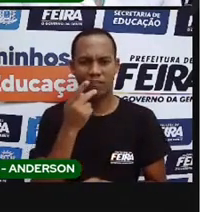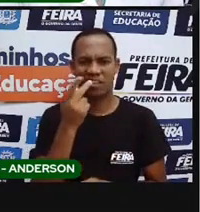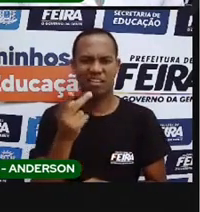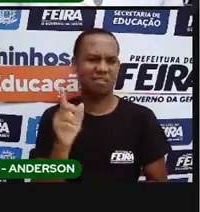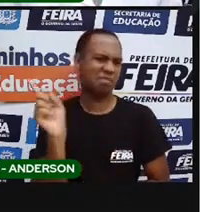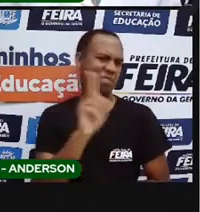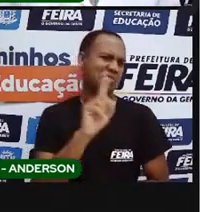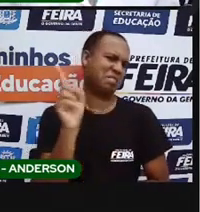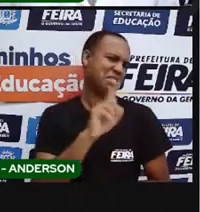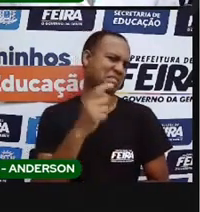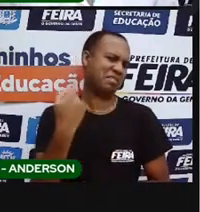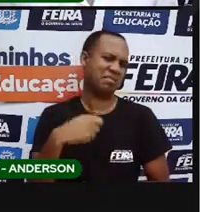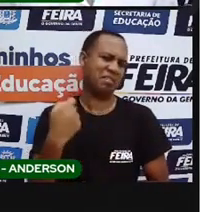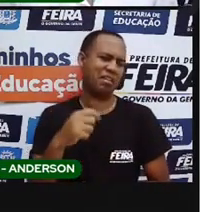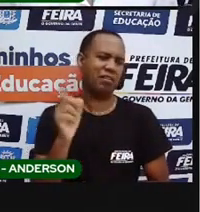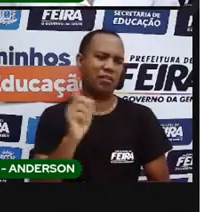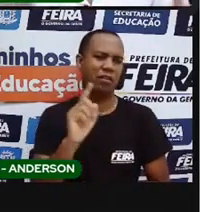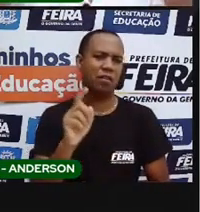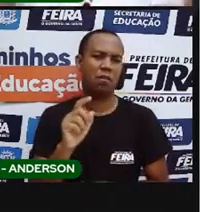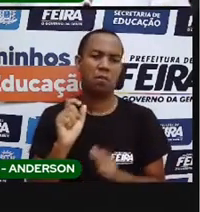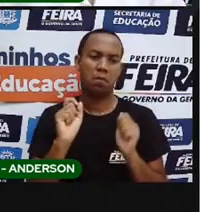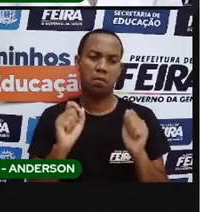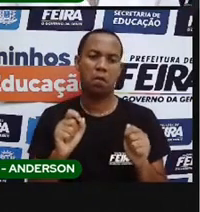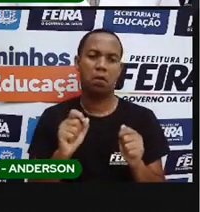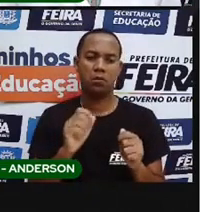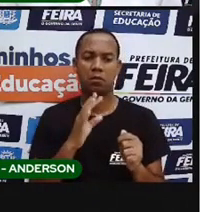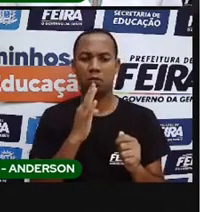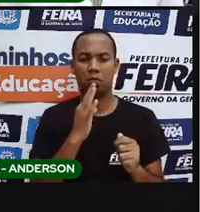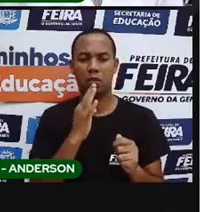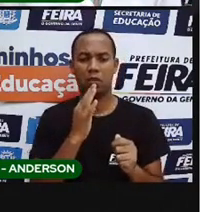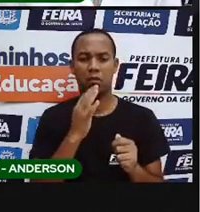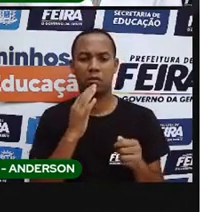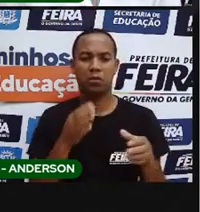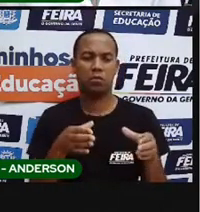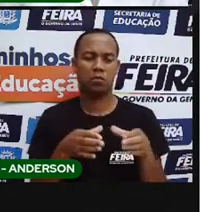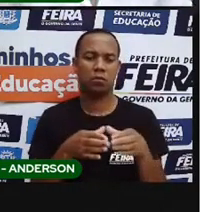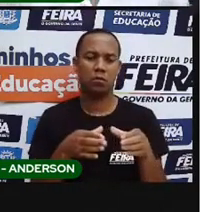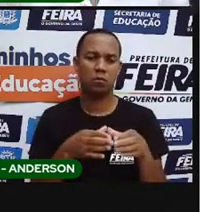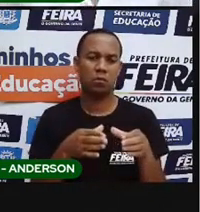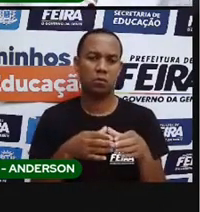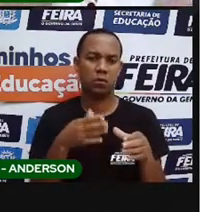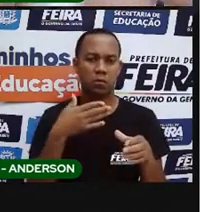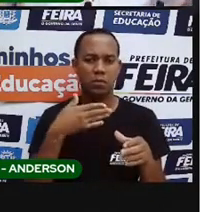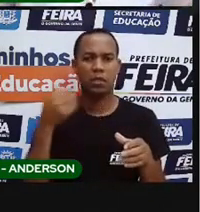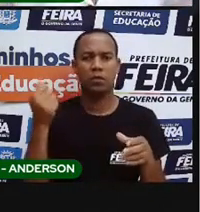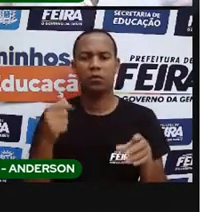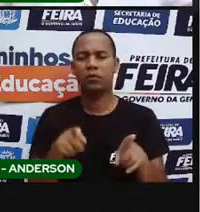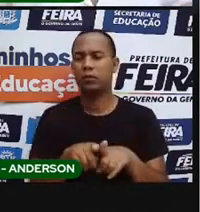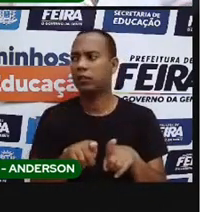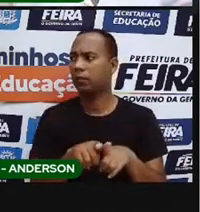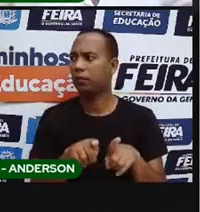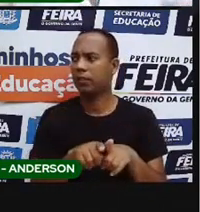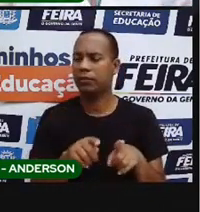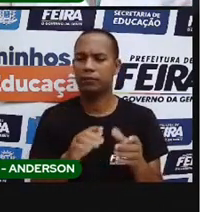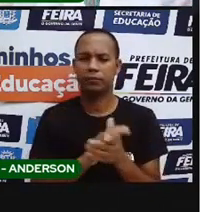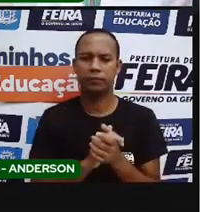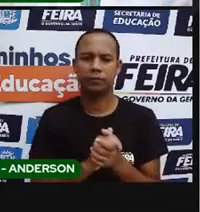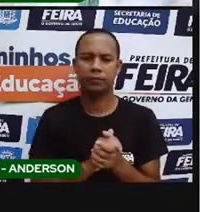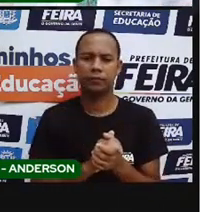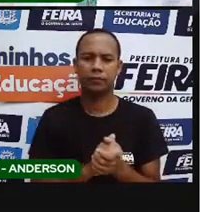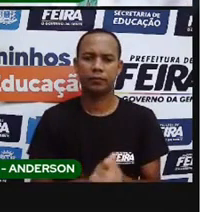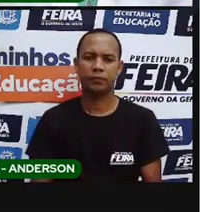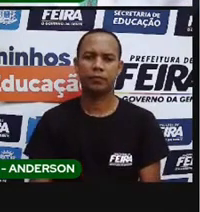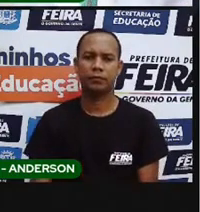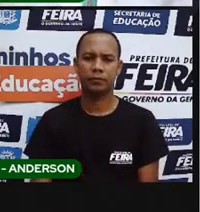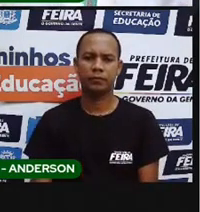atividade, ele vai ter um bom motivo, que ele conhece a forma dele muito melhor do que a pró e está falando aqui com todos vocês ao mesmo tempo.